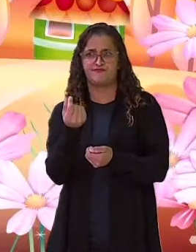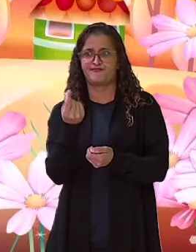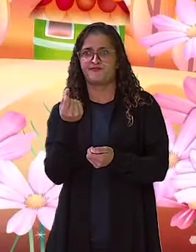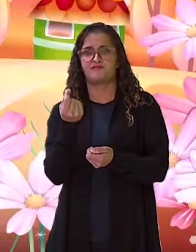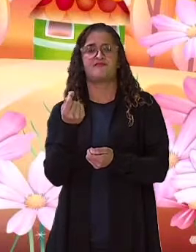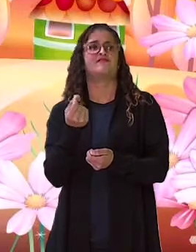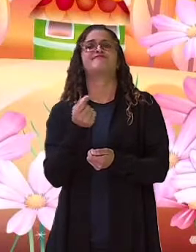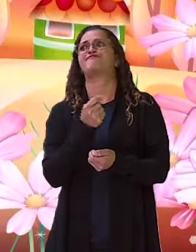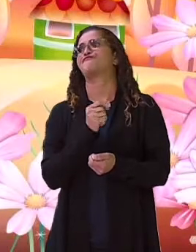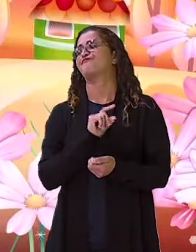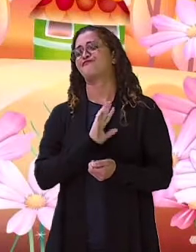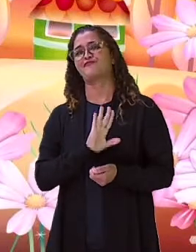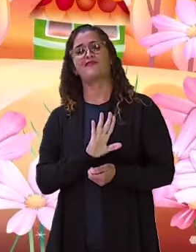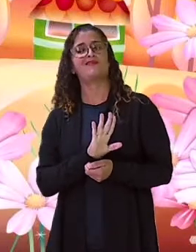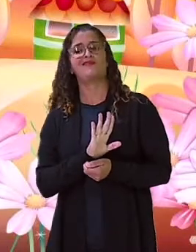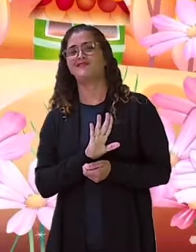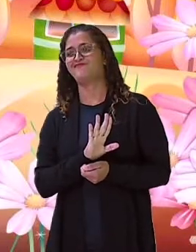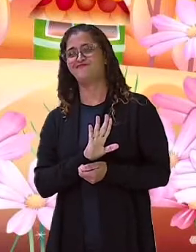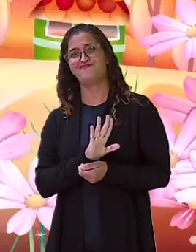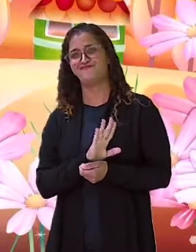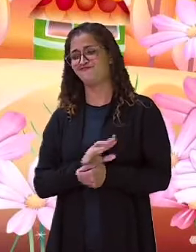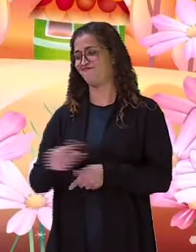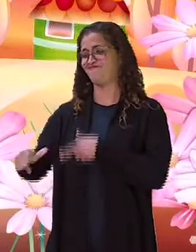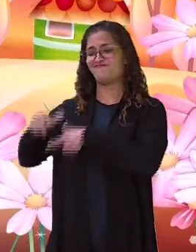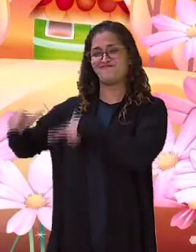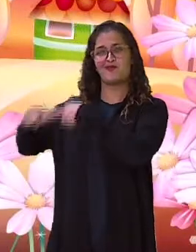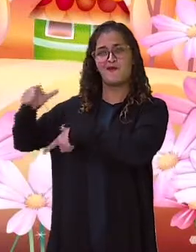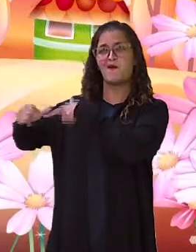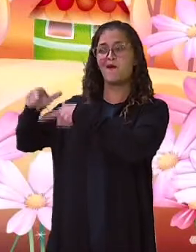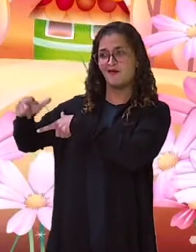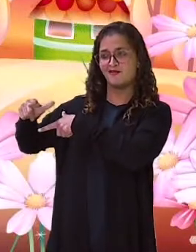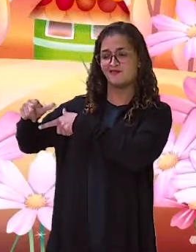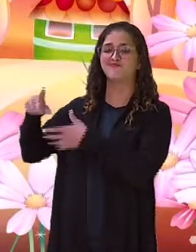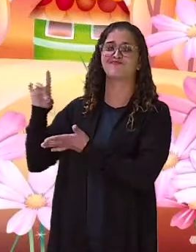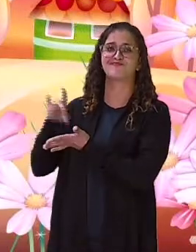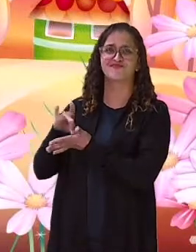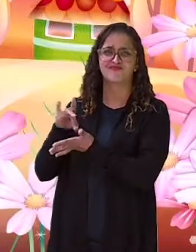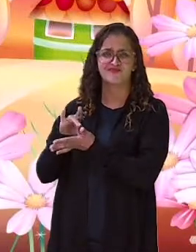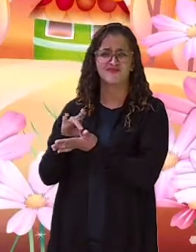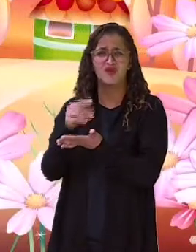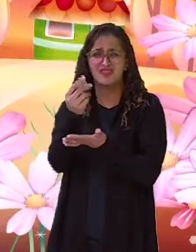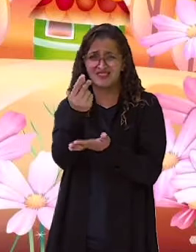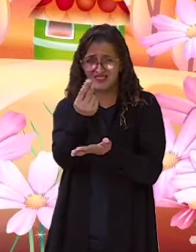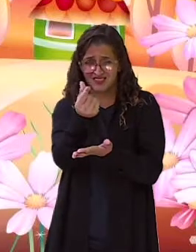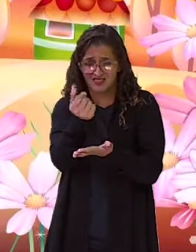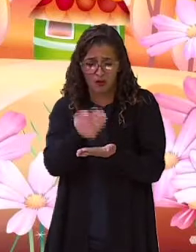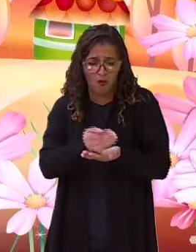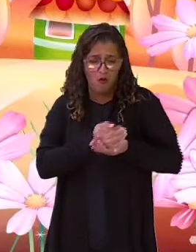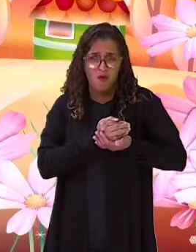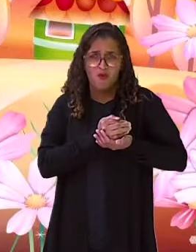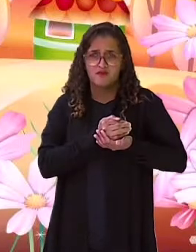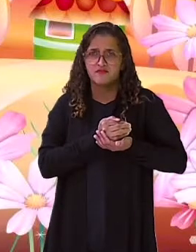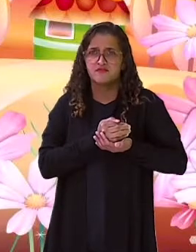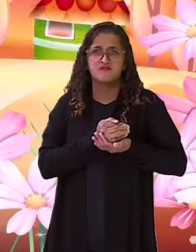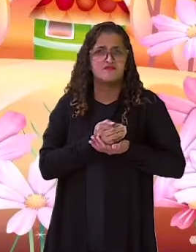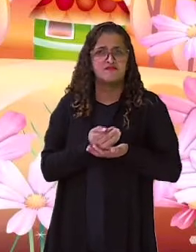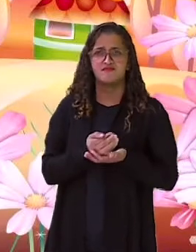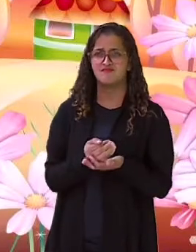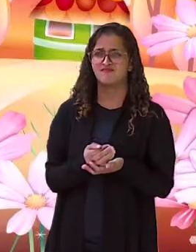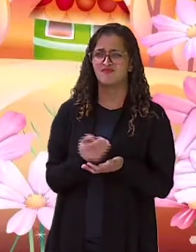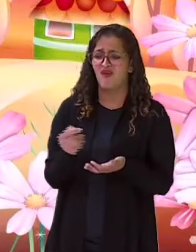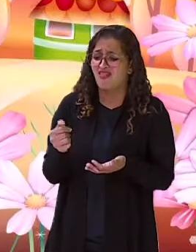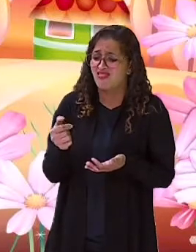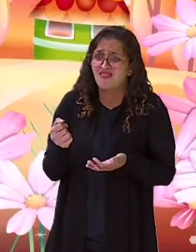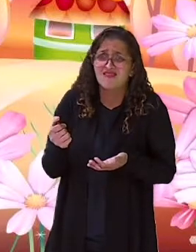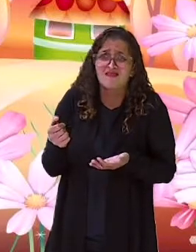Quem sou eu, dona? Trabalho muito. E isso é verdade. Mais dinheiro que é bom. Quase